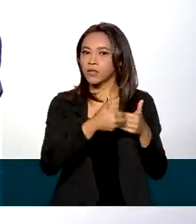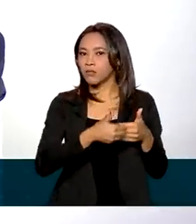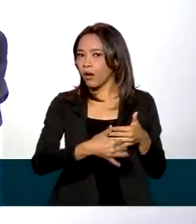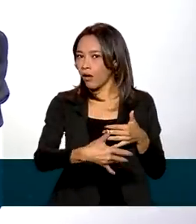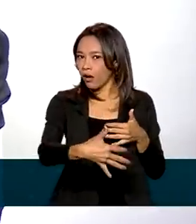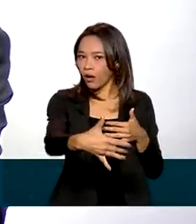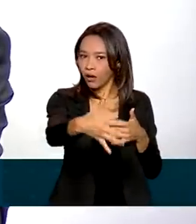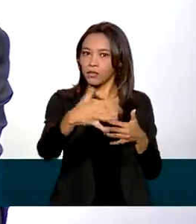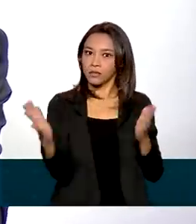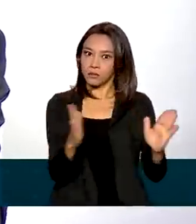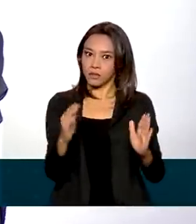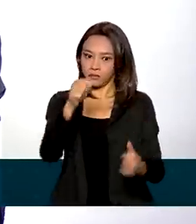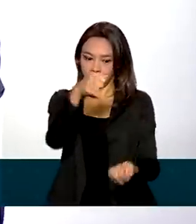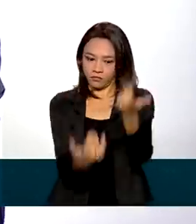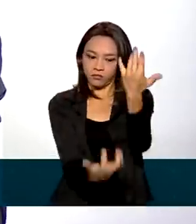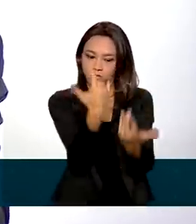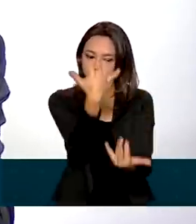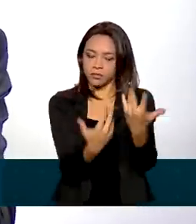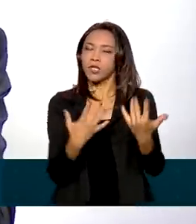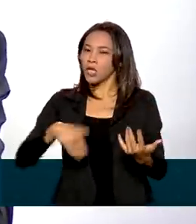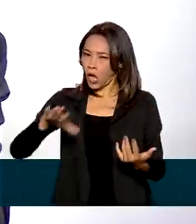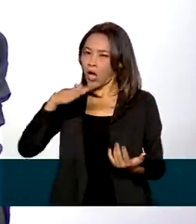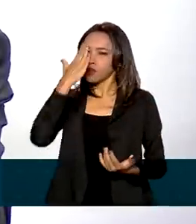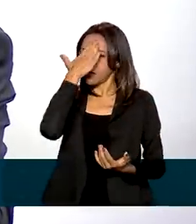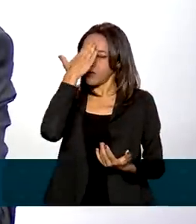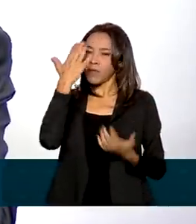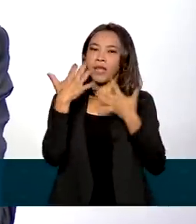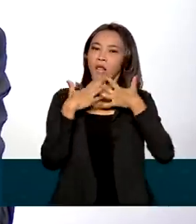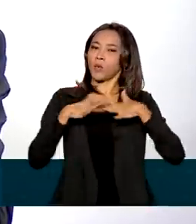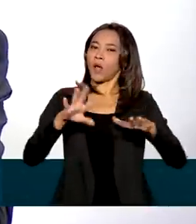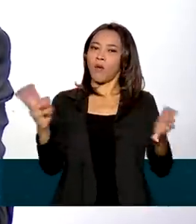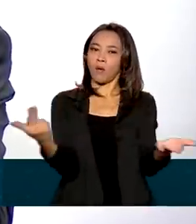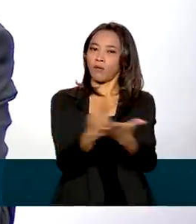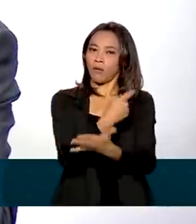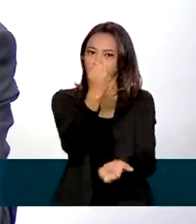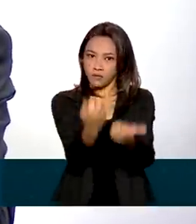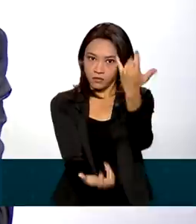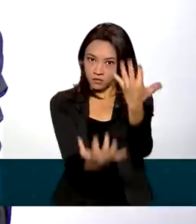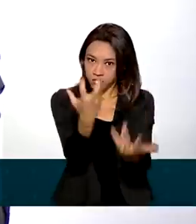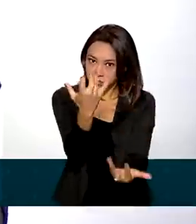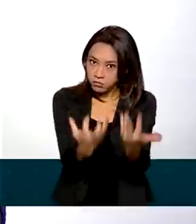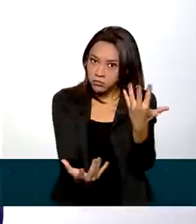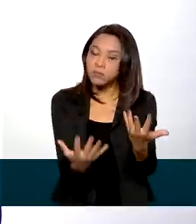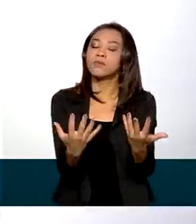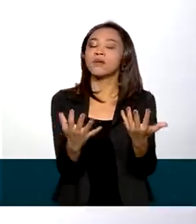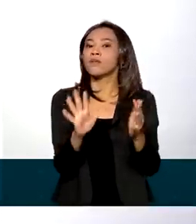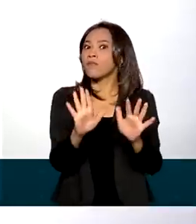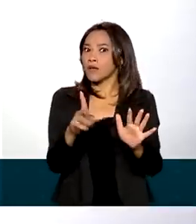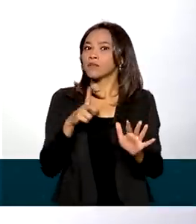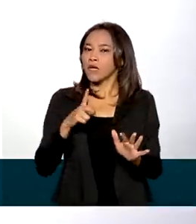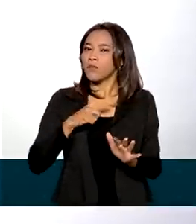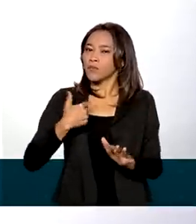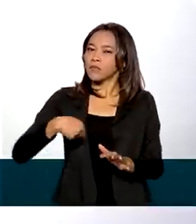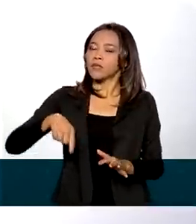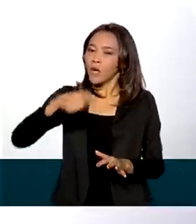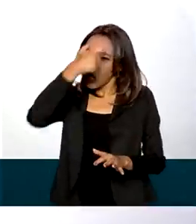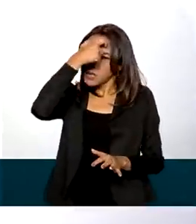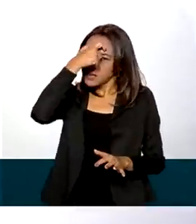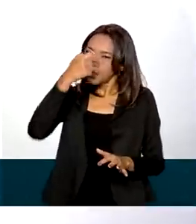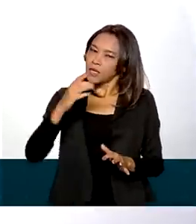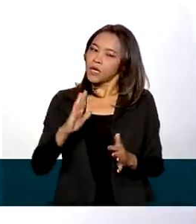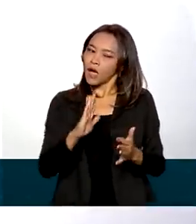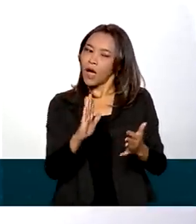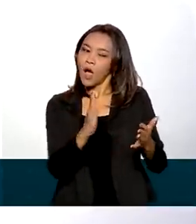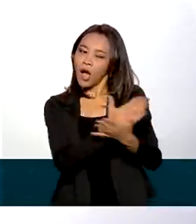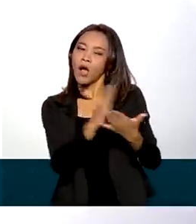dessa questão de queimadas. Sabemos que as queimadas são um fator natural, elas ocorrem naturalmente, mas temos a convicção de que muitas